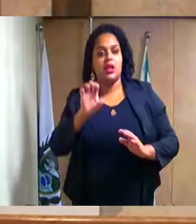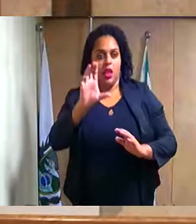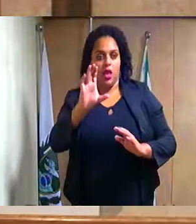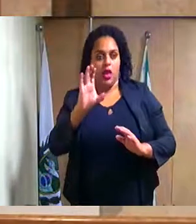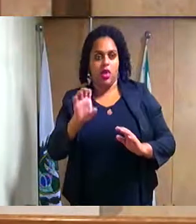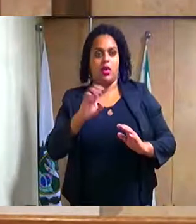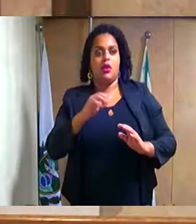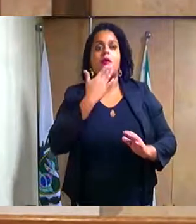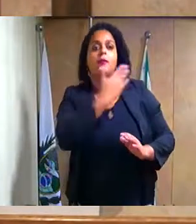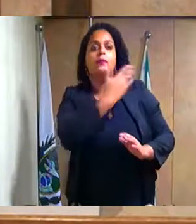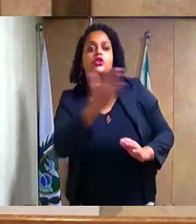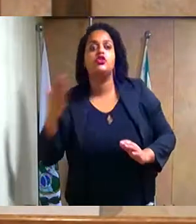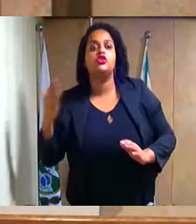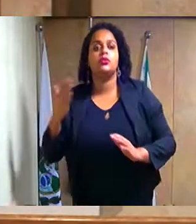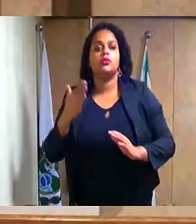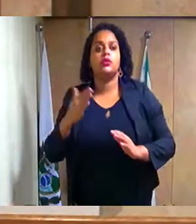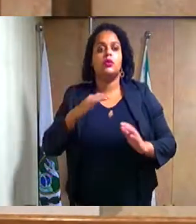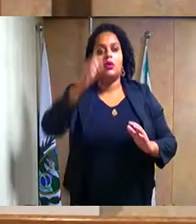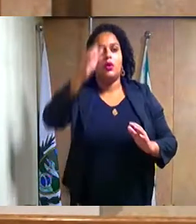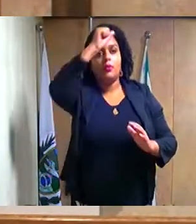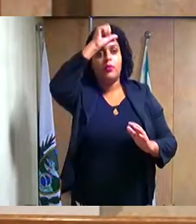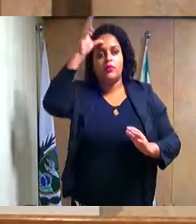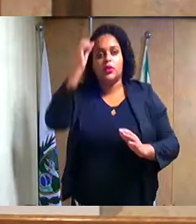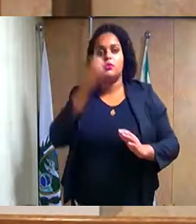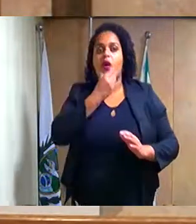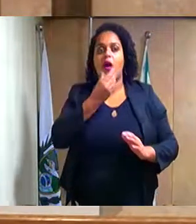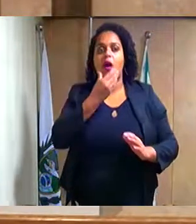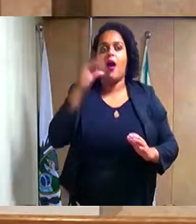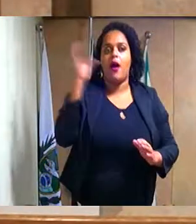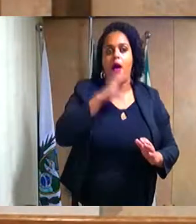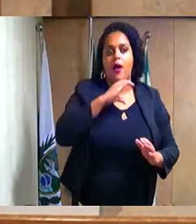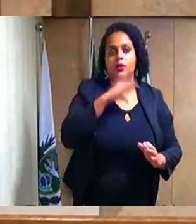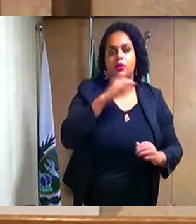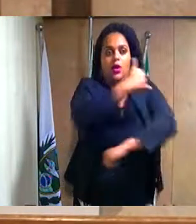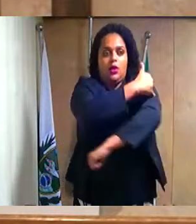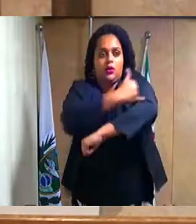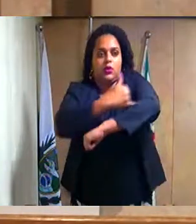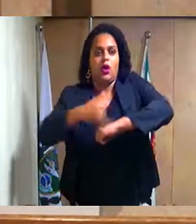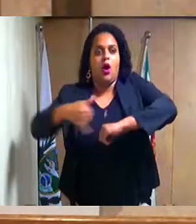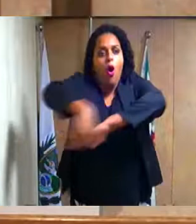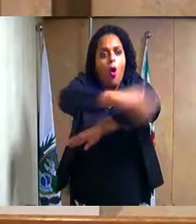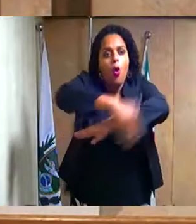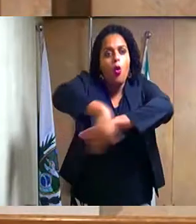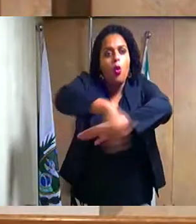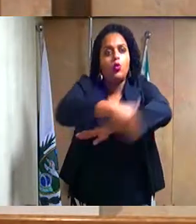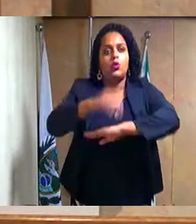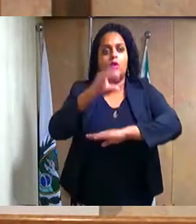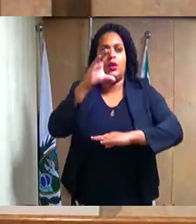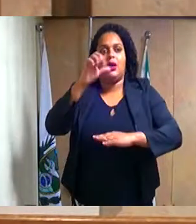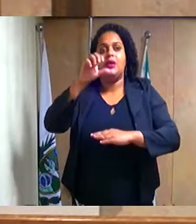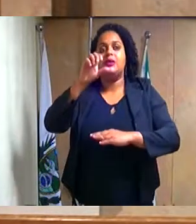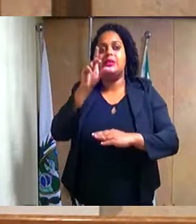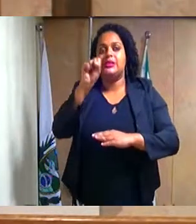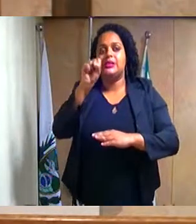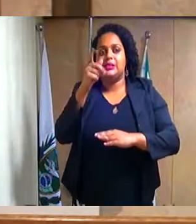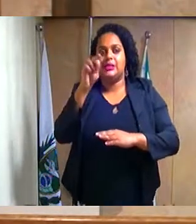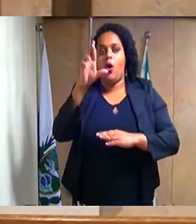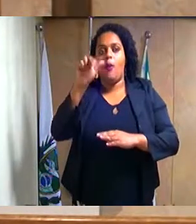solicitando ao excelente Sr. Prefeito, em caráter de urgência, pavimentação asfáltica ao longo da Rua São Mateus,